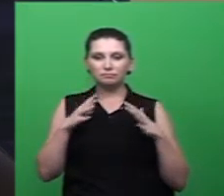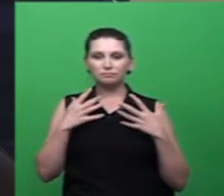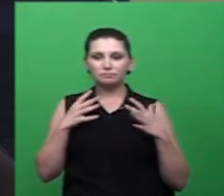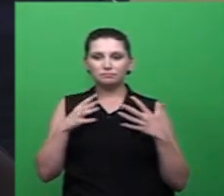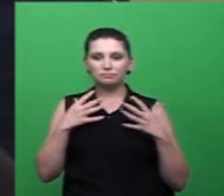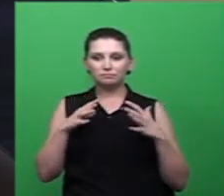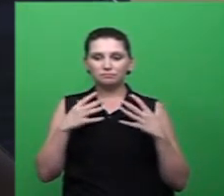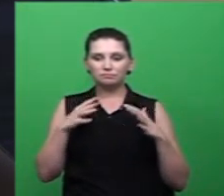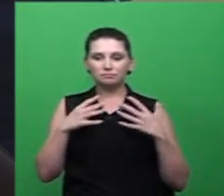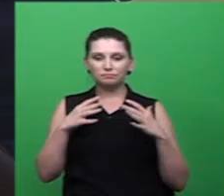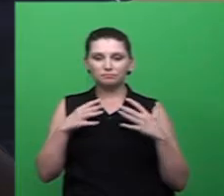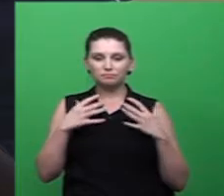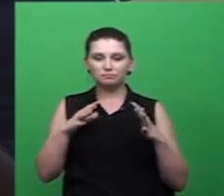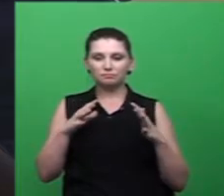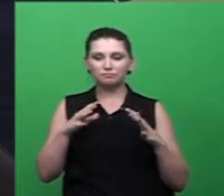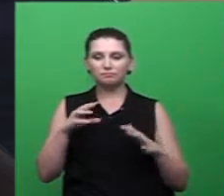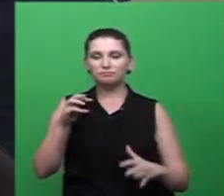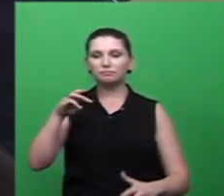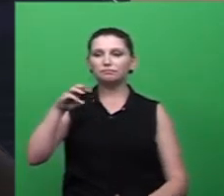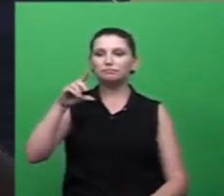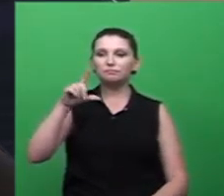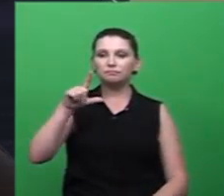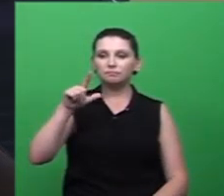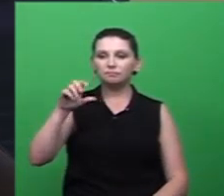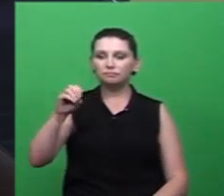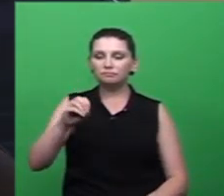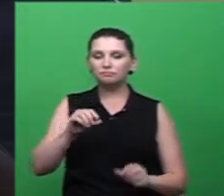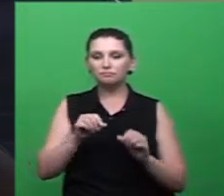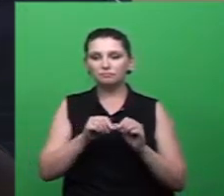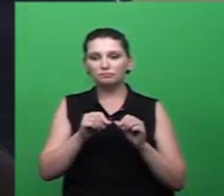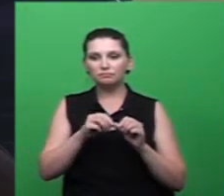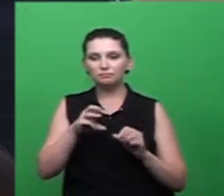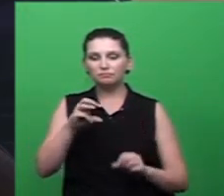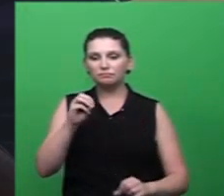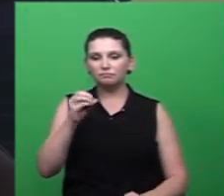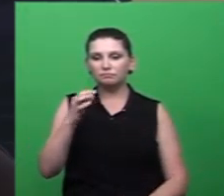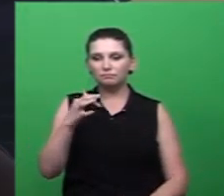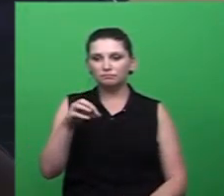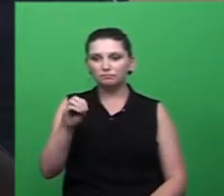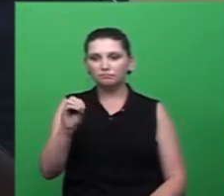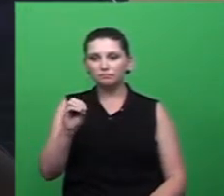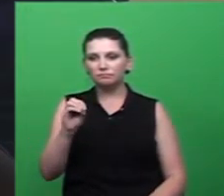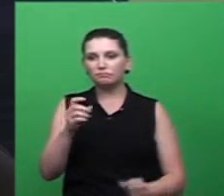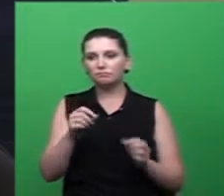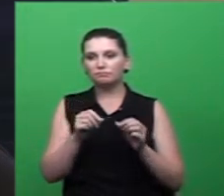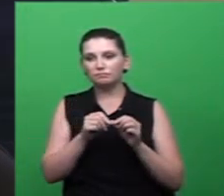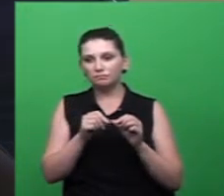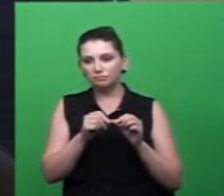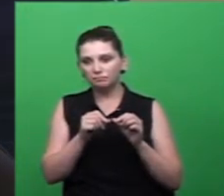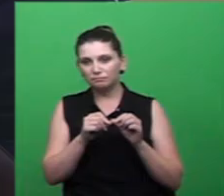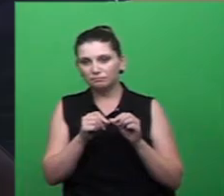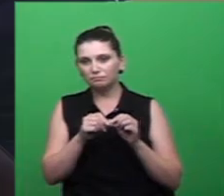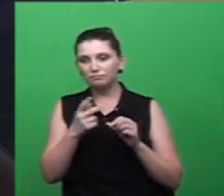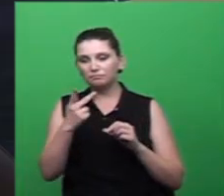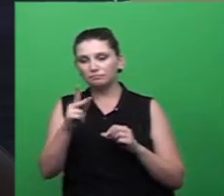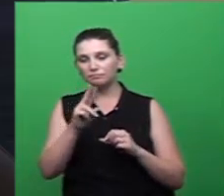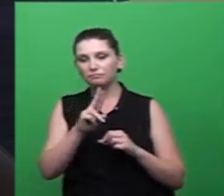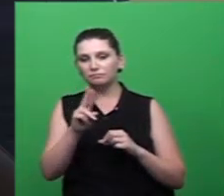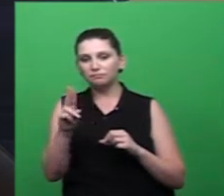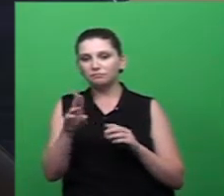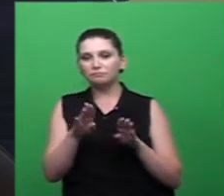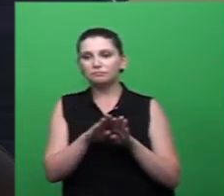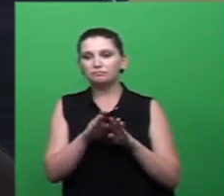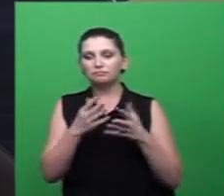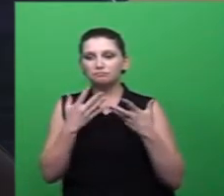sensibilidade do vereador João Melo, de fazer essa menção, e essa moção, né? Fazer menção ao teu nome, e